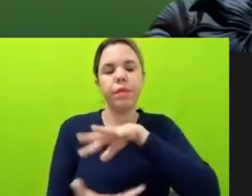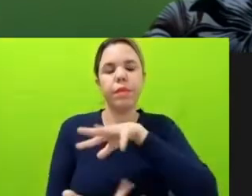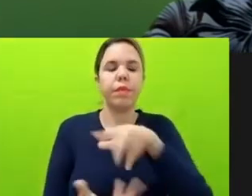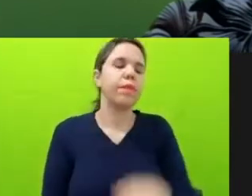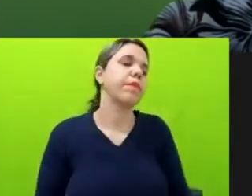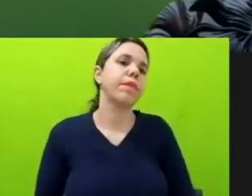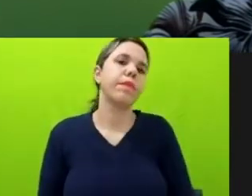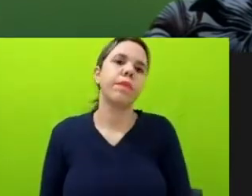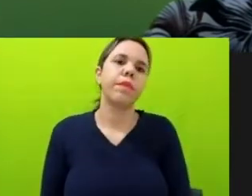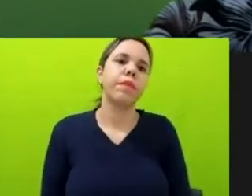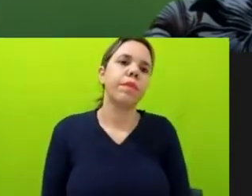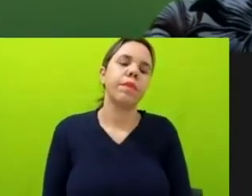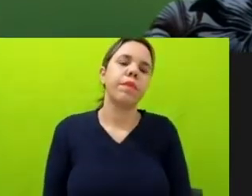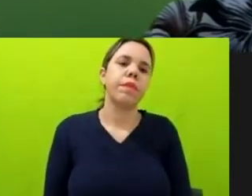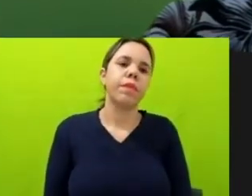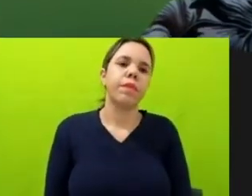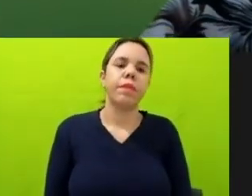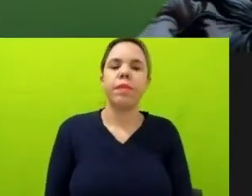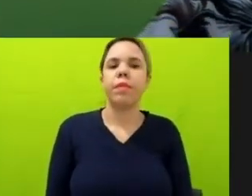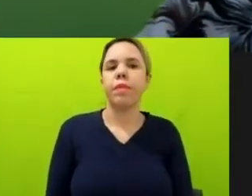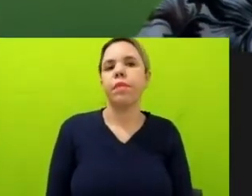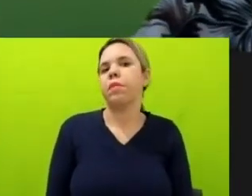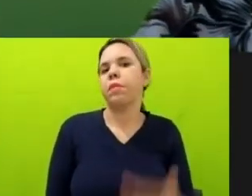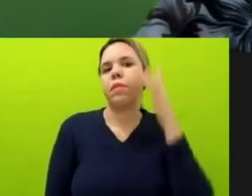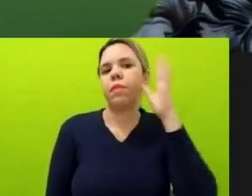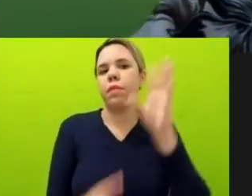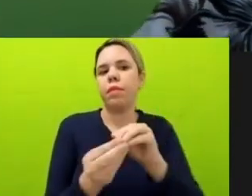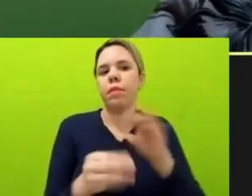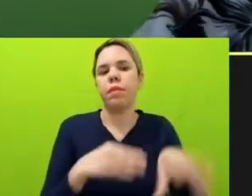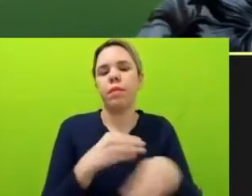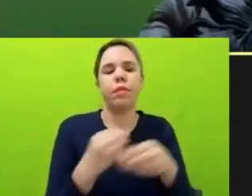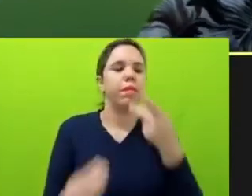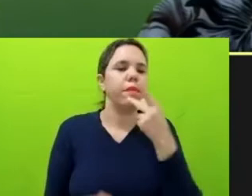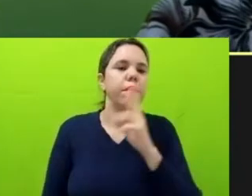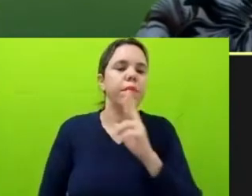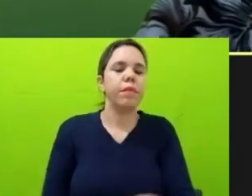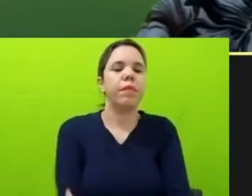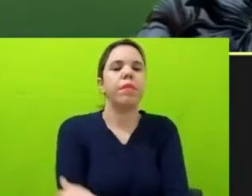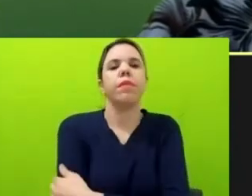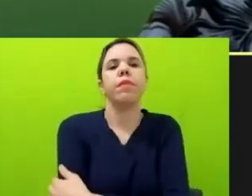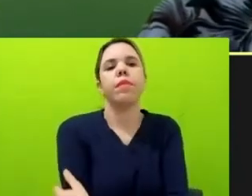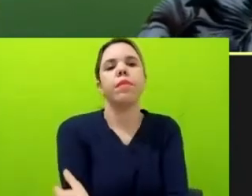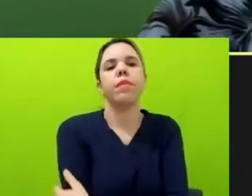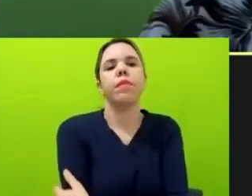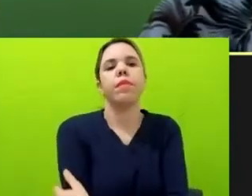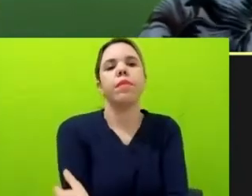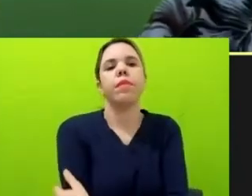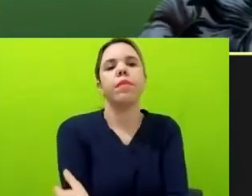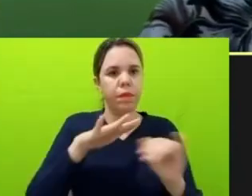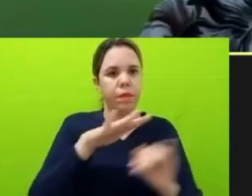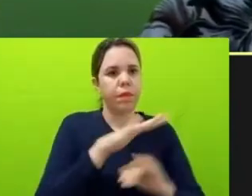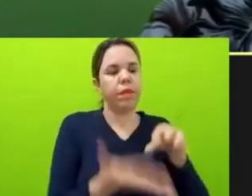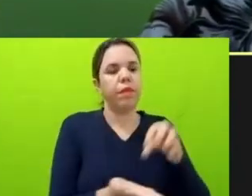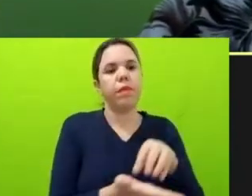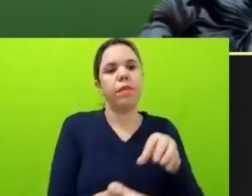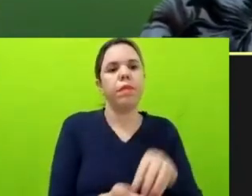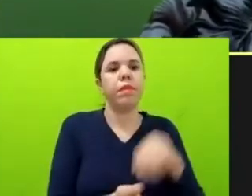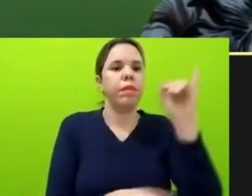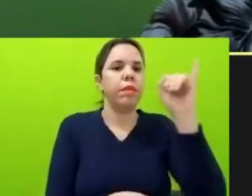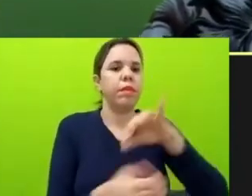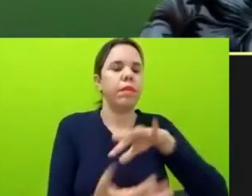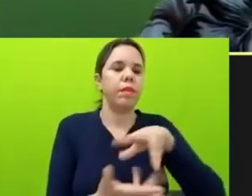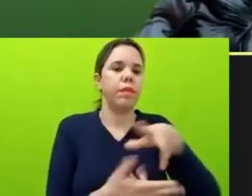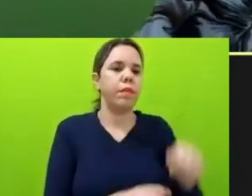Aí, se você puder complementar a sua fala mesmo, Katia, a gente já passa para a Jéssica. Ora, nós temos várias organizações internacionais que estão